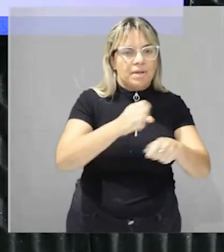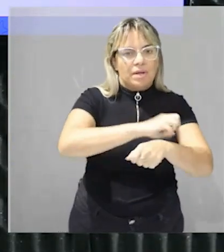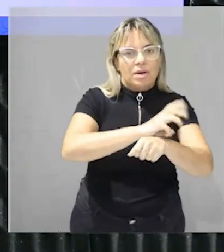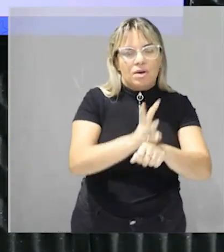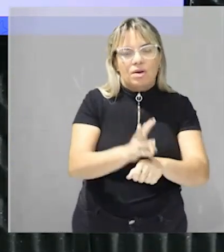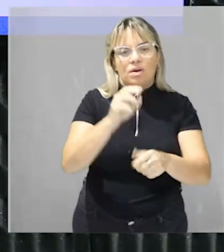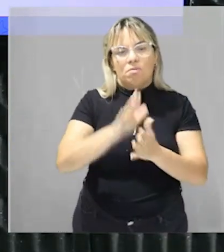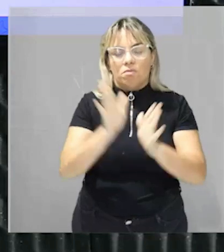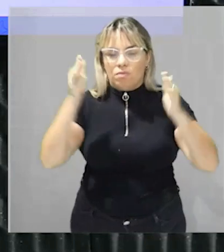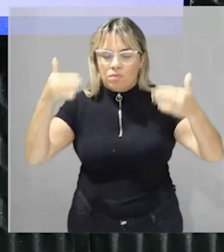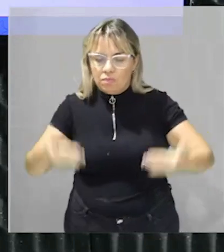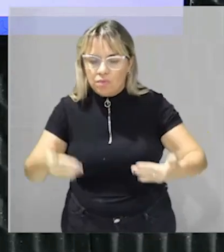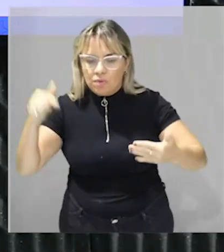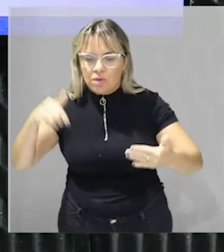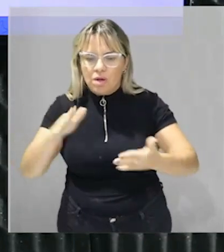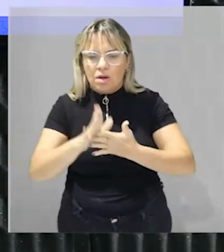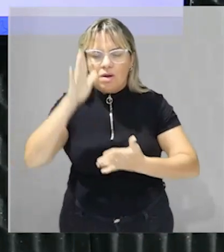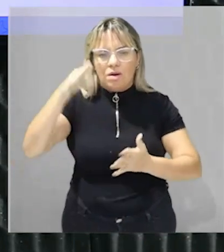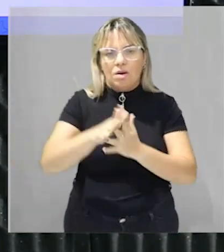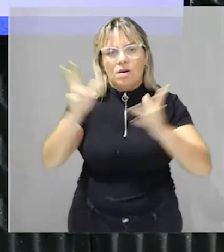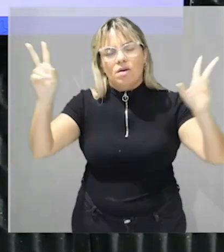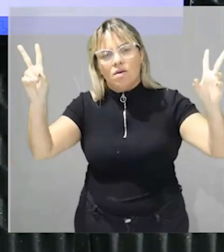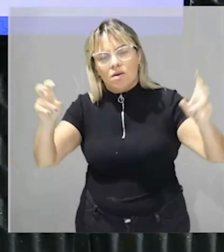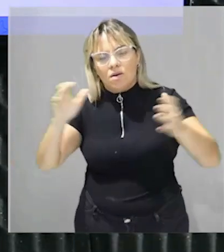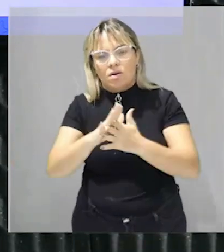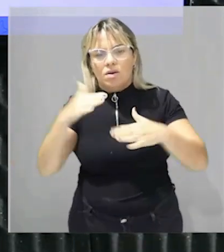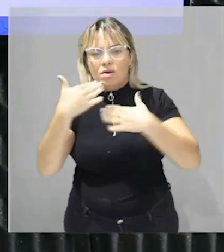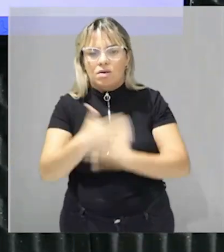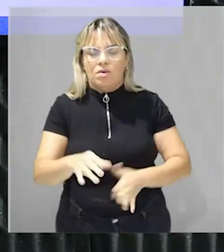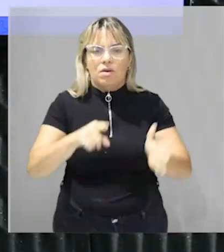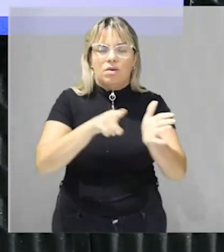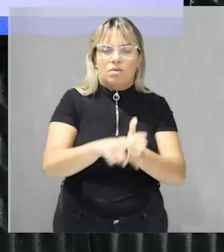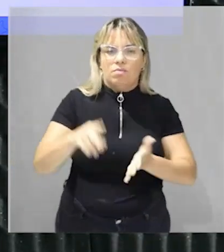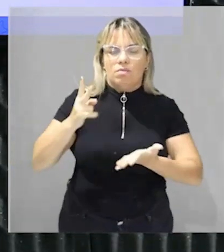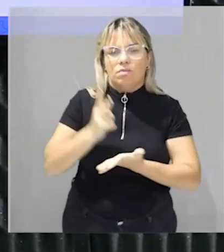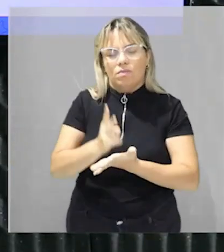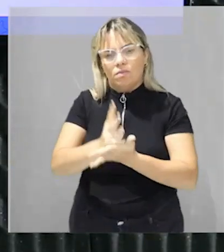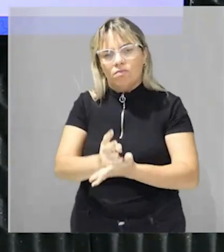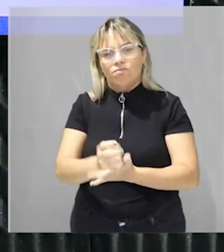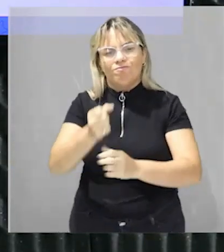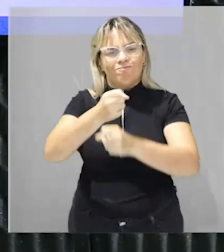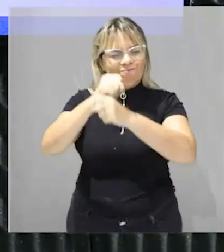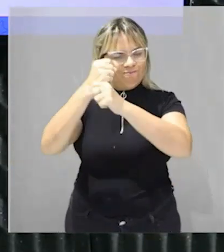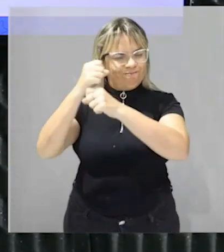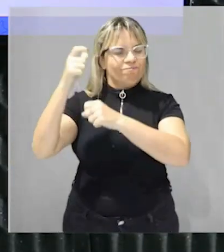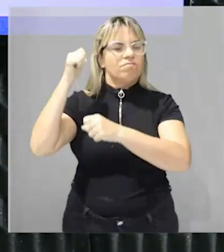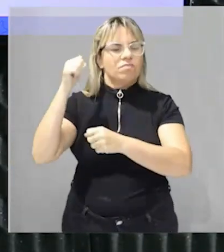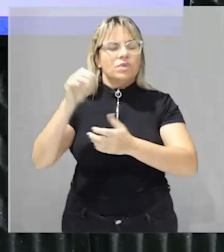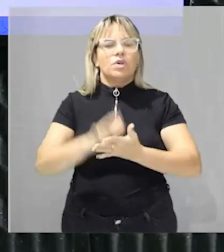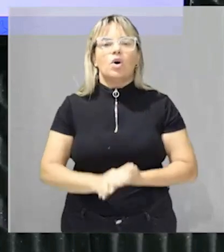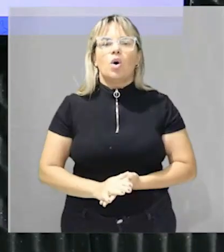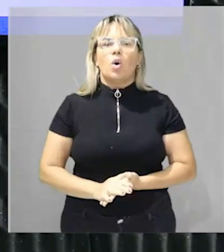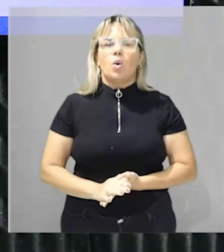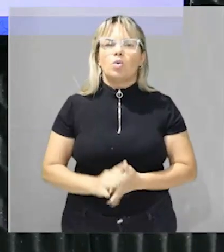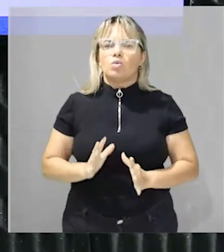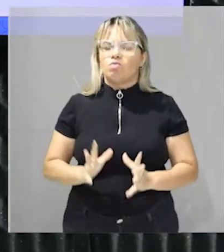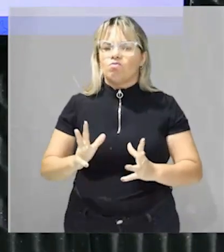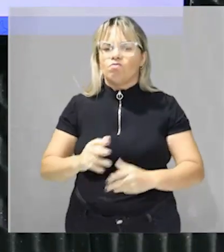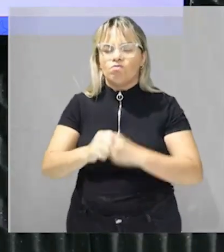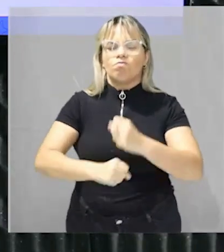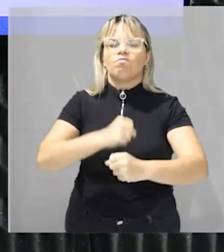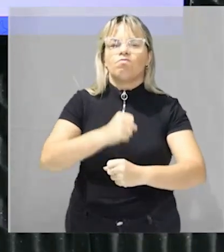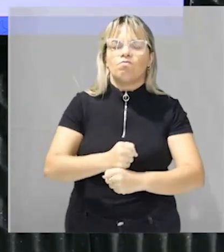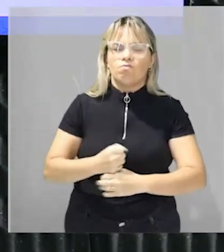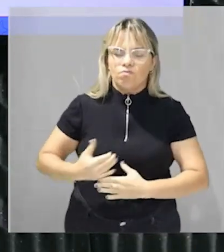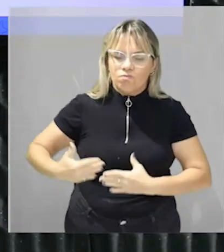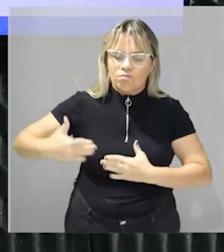atento porque essa é uma temática que vem sendo cobrada constantemente durante os últimos anos você é praticamente todos os anos aí da prova do Enem